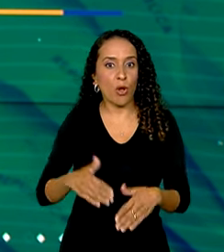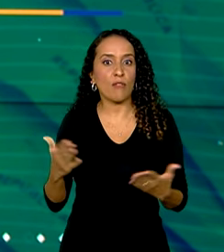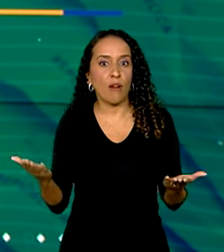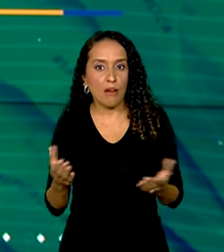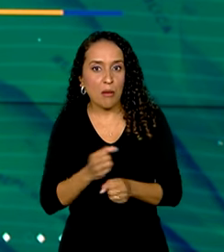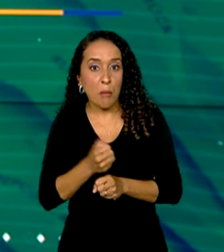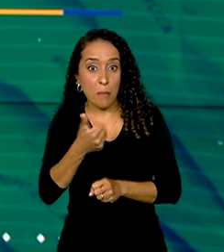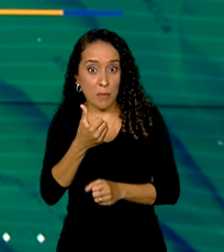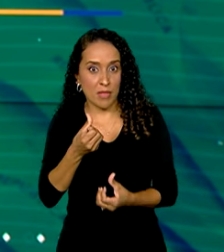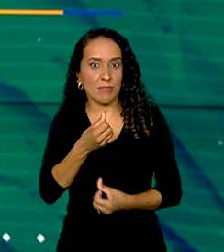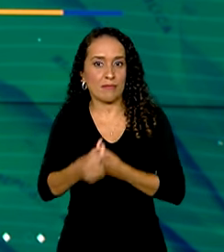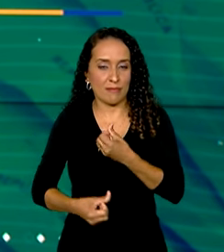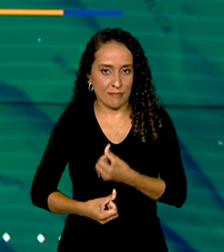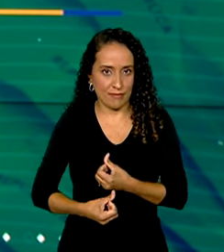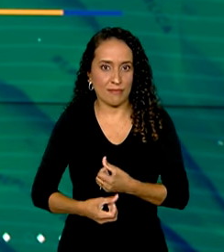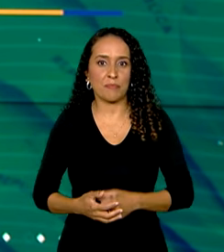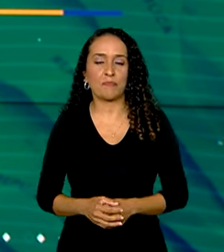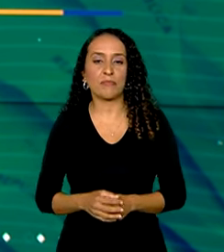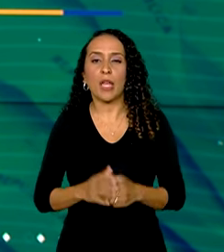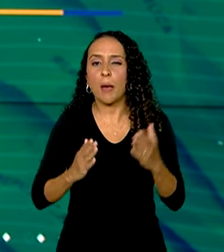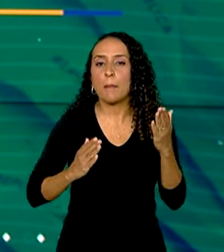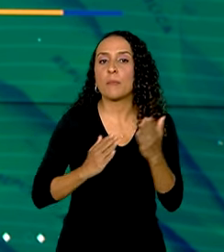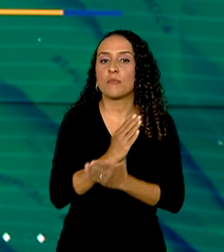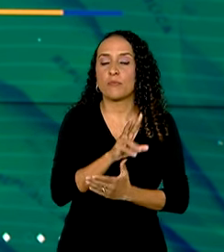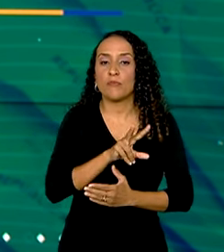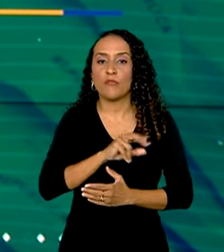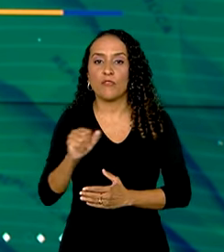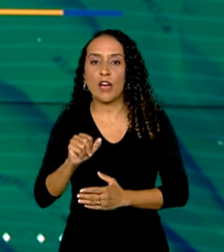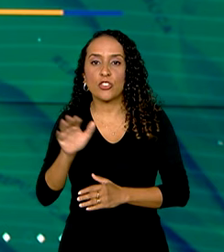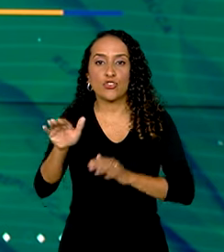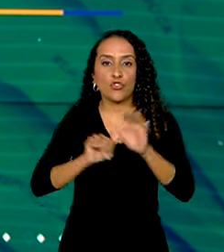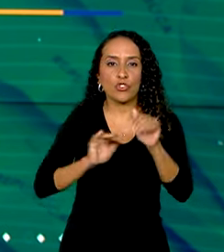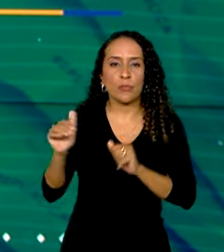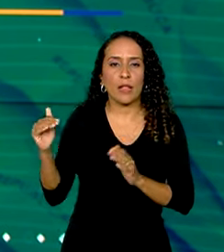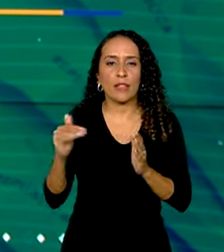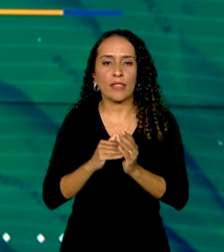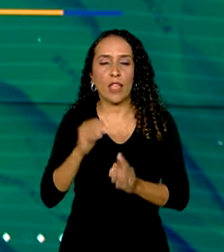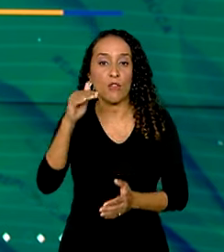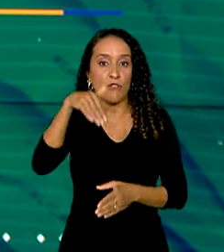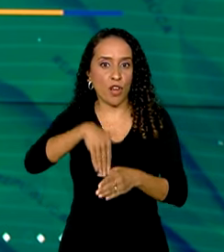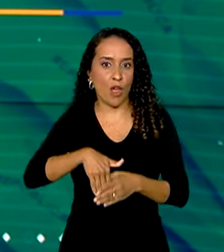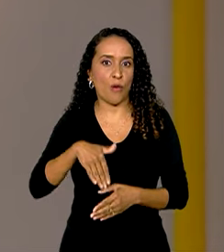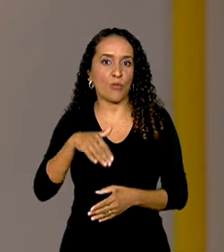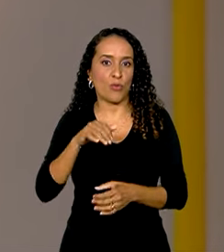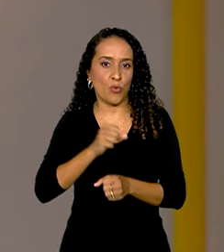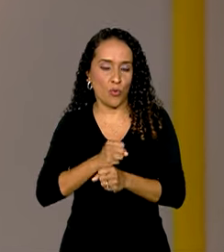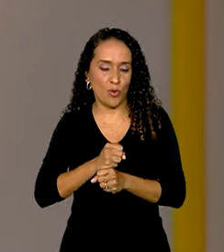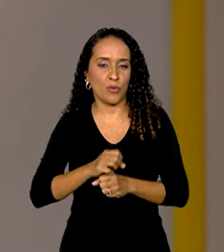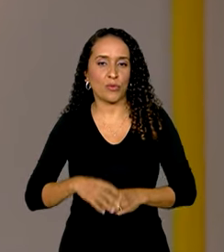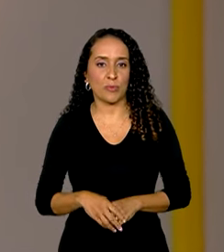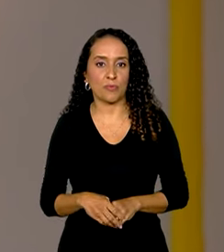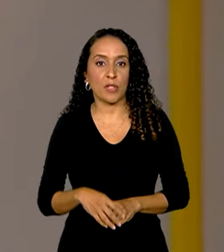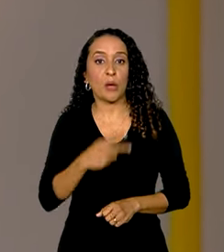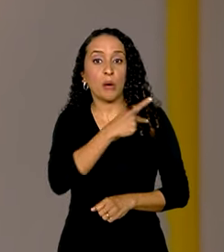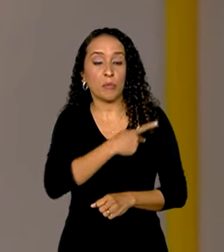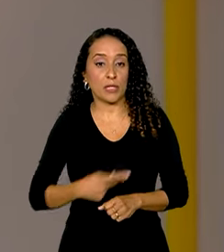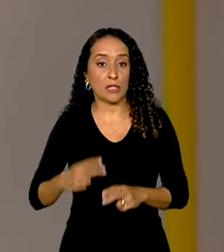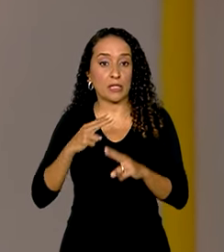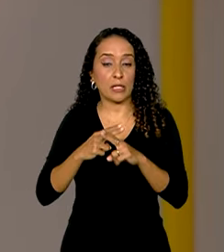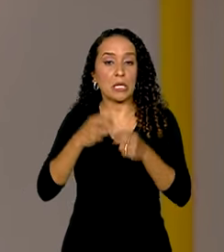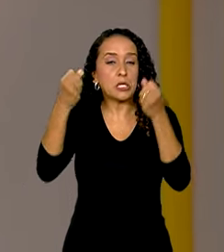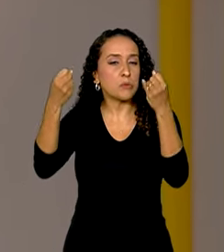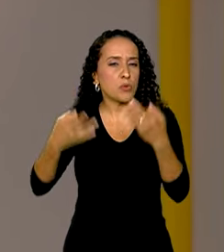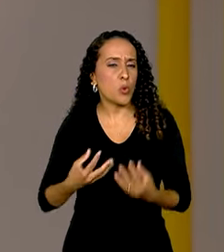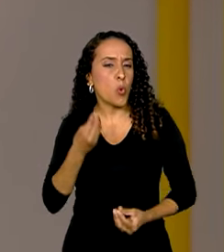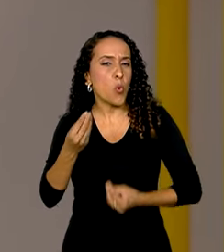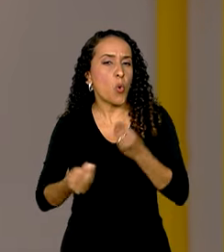no primeiro semestre. Os aprovados deverão ser convocados até o final do ano. O presidente da Caixa explicou